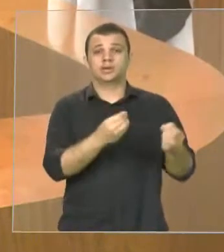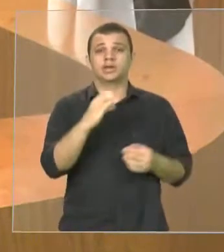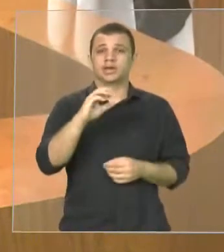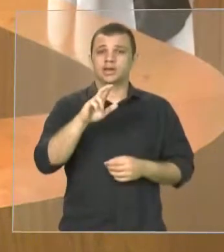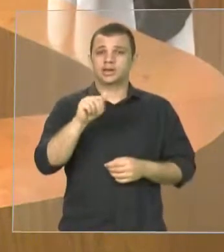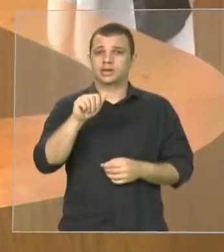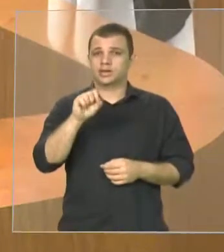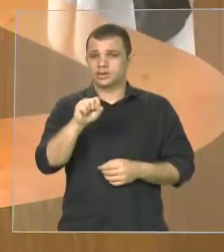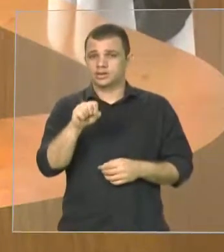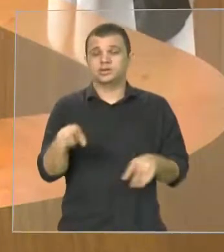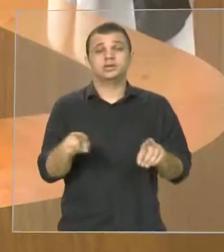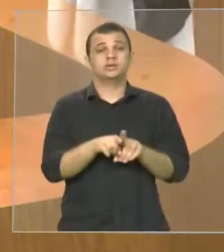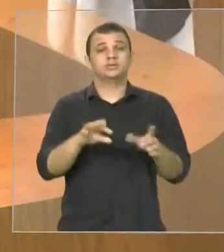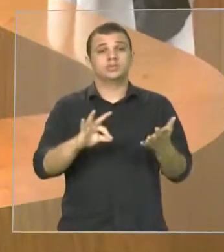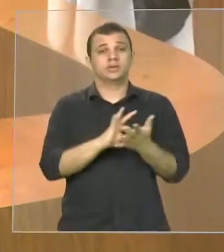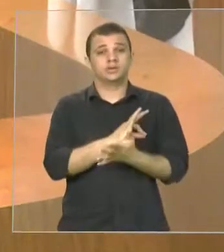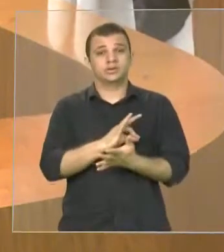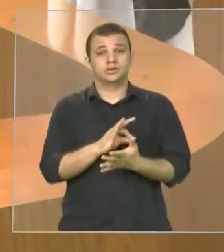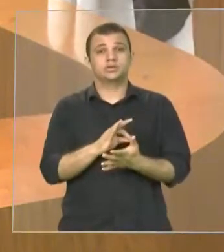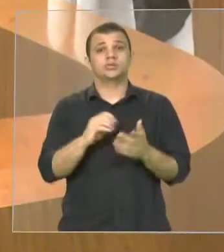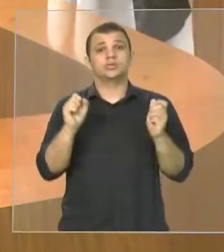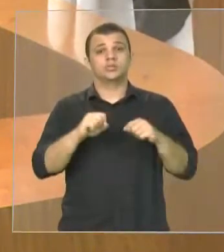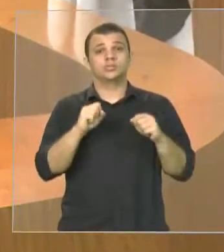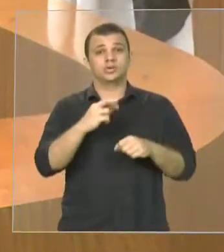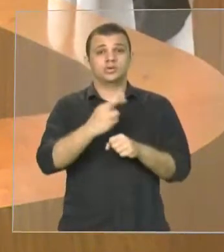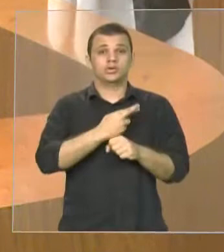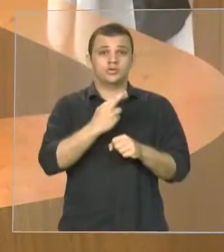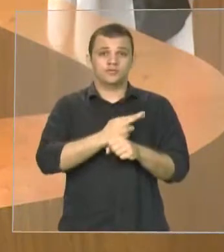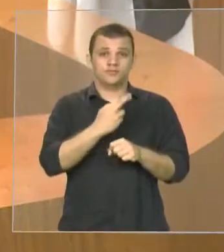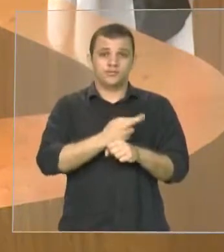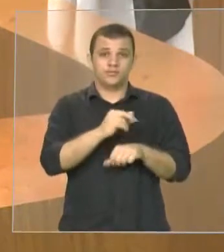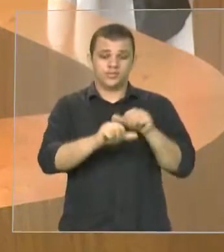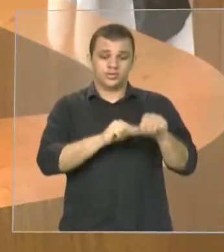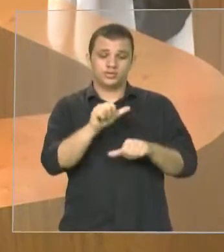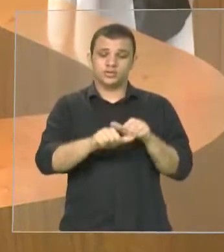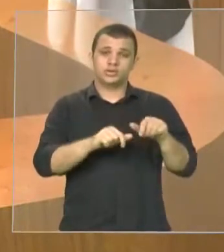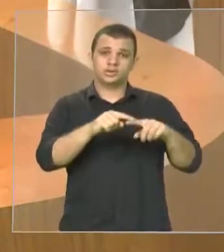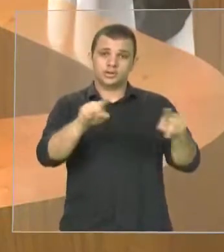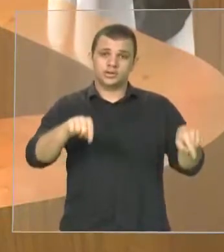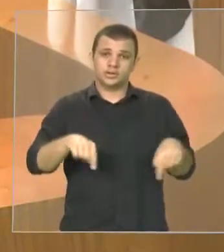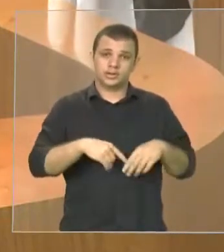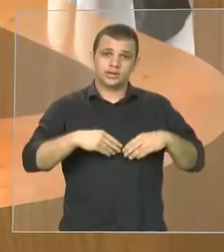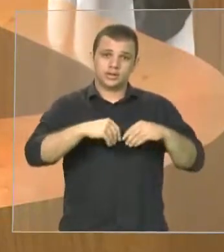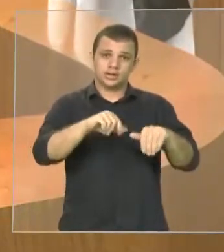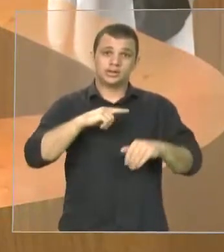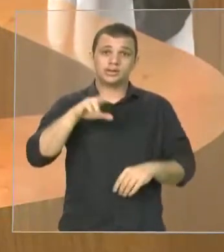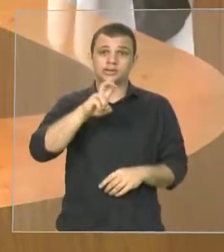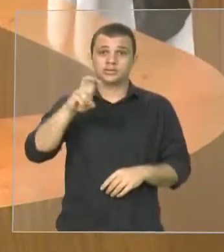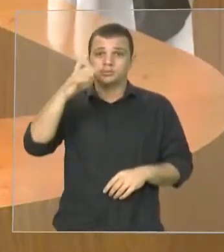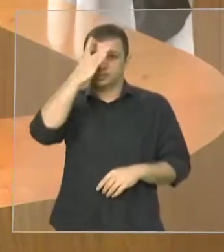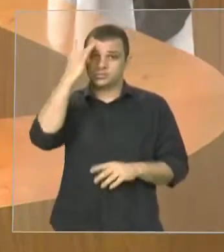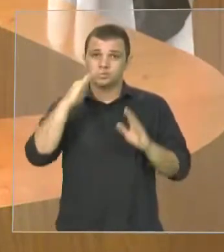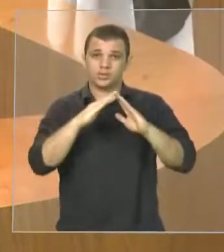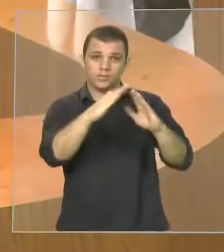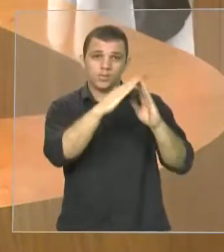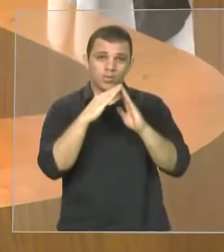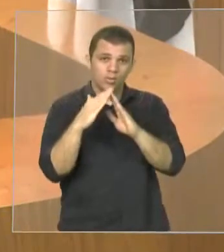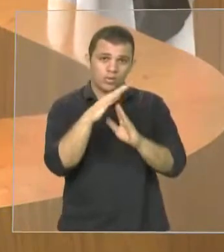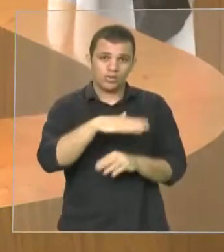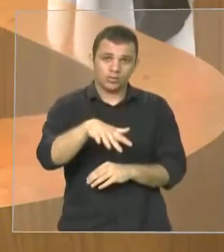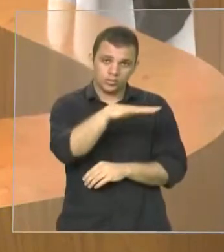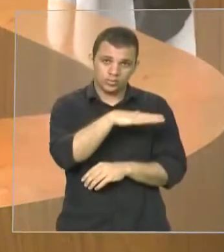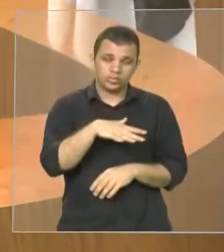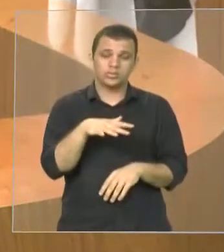termo de crédito para a reforma agrária com 55 moradores dos assentamentos com Raozinho e